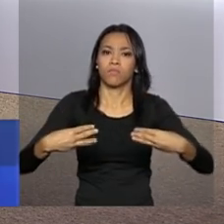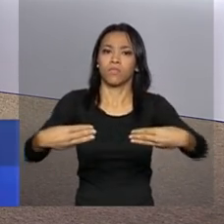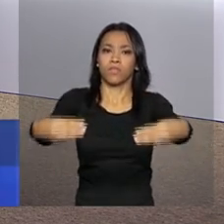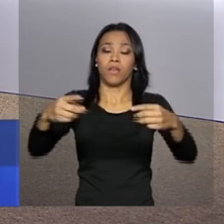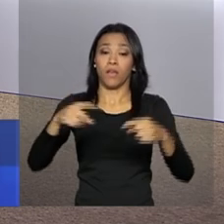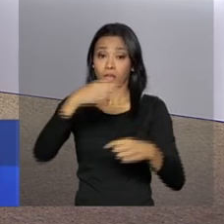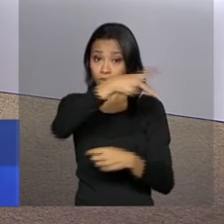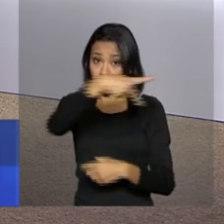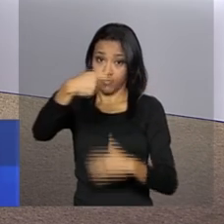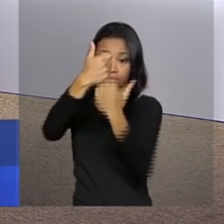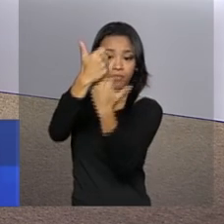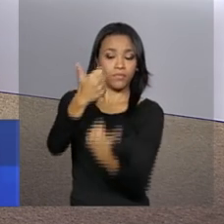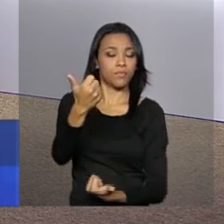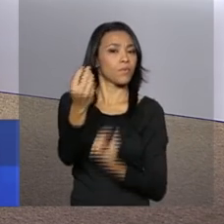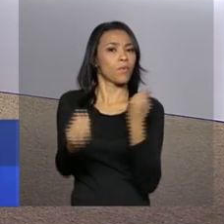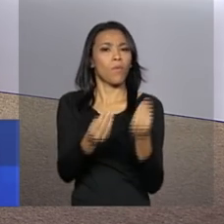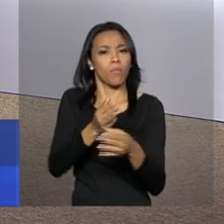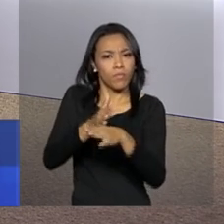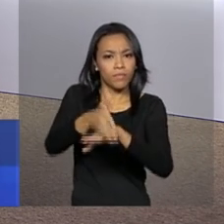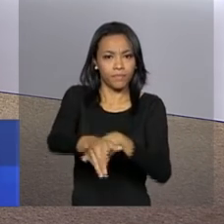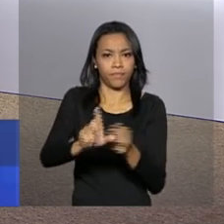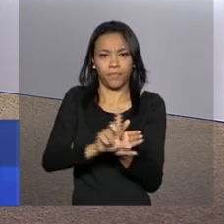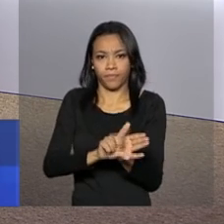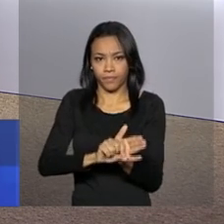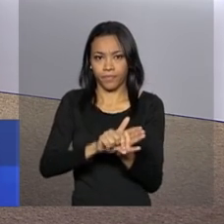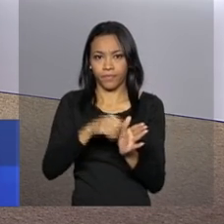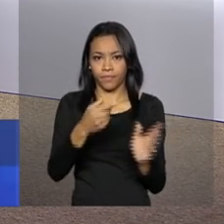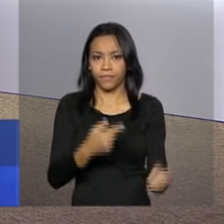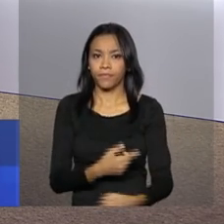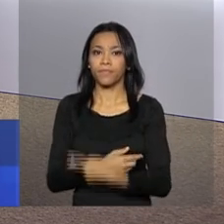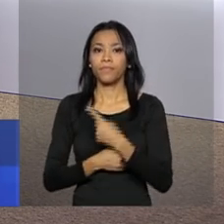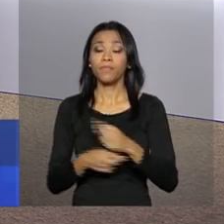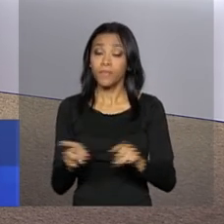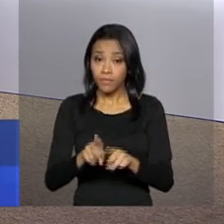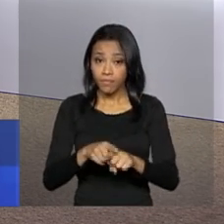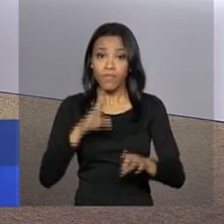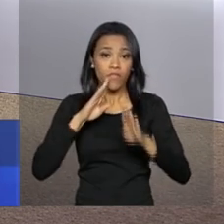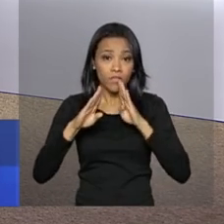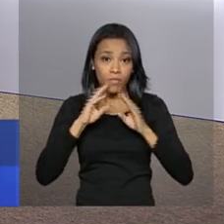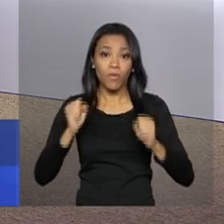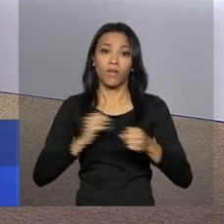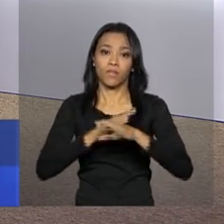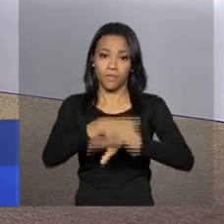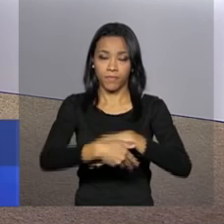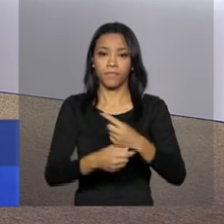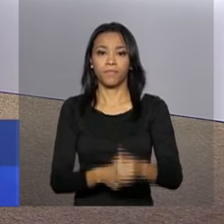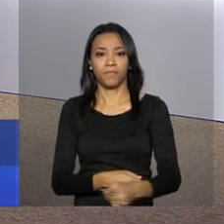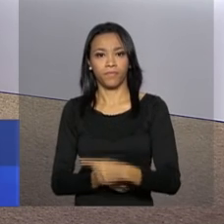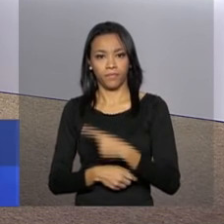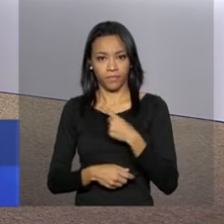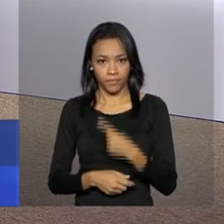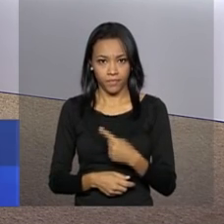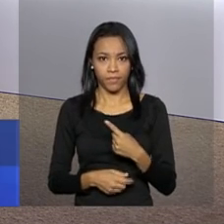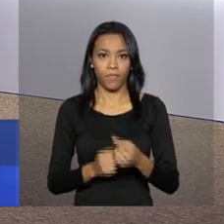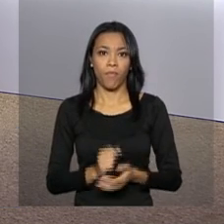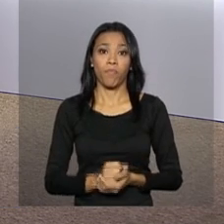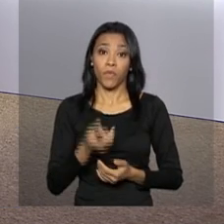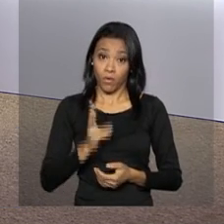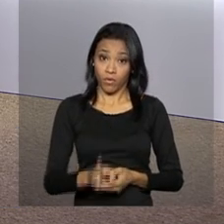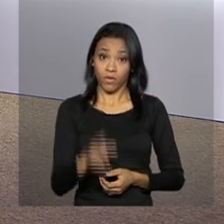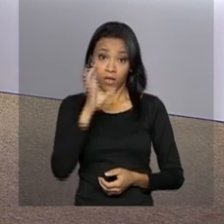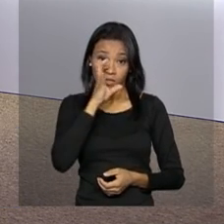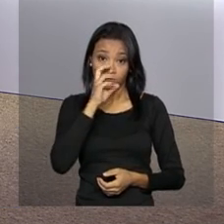nossas redes sociais, twitter.com.br tvnbr e facebook.com.br tvnbr.